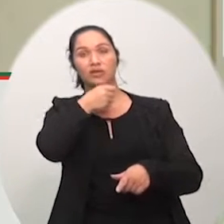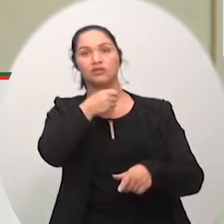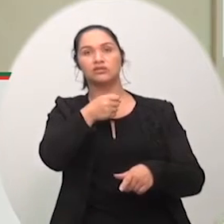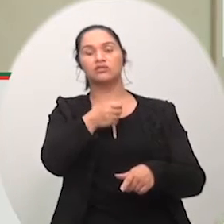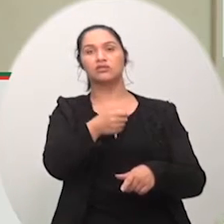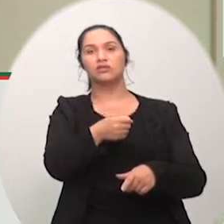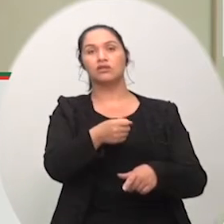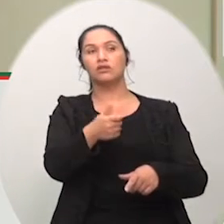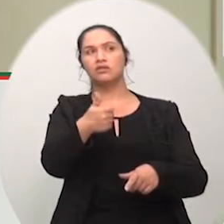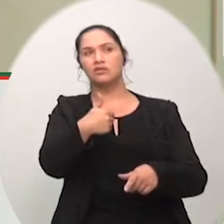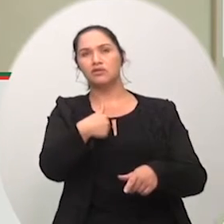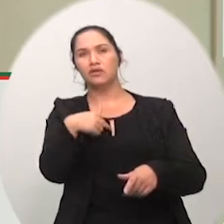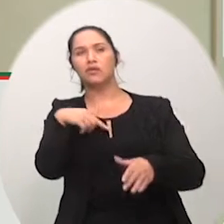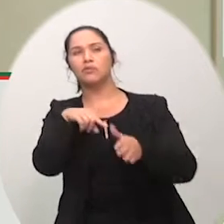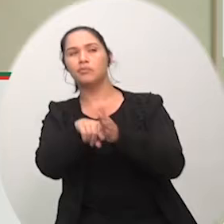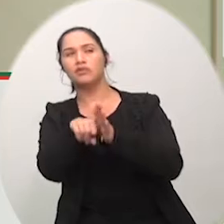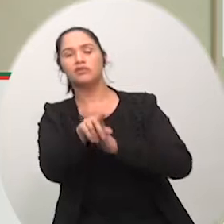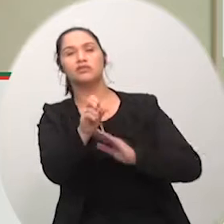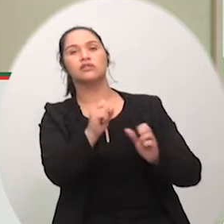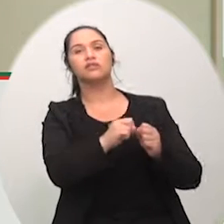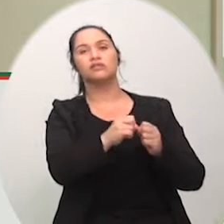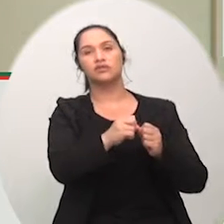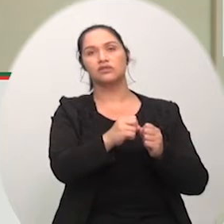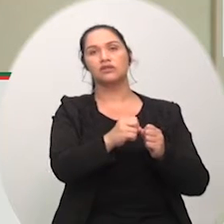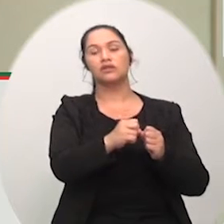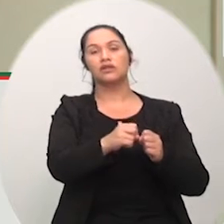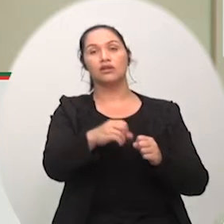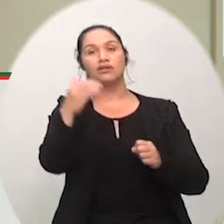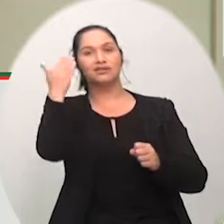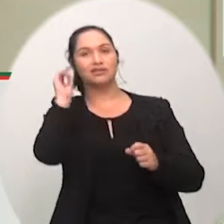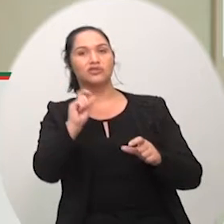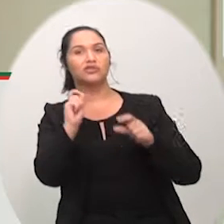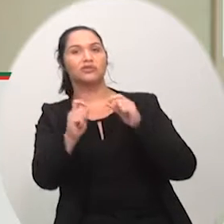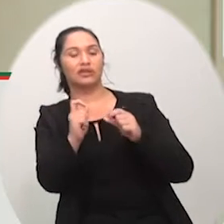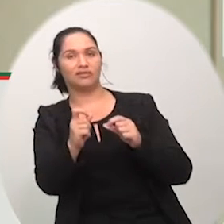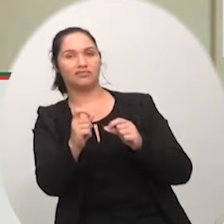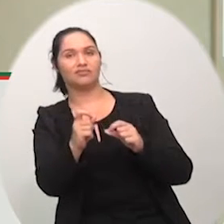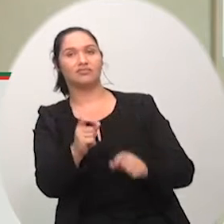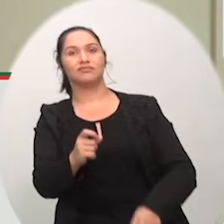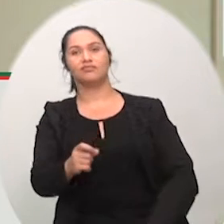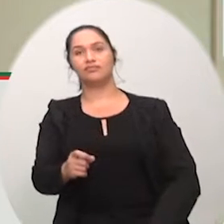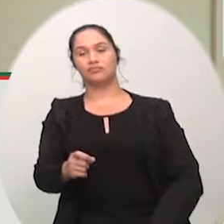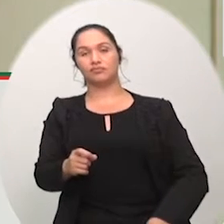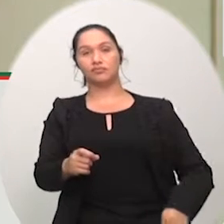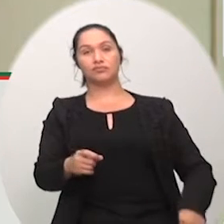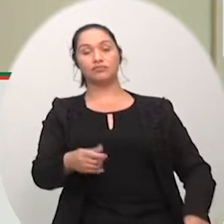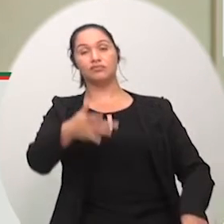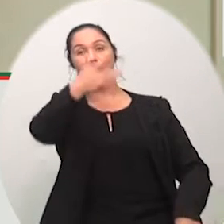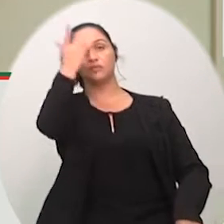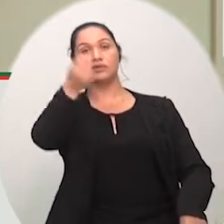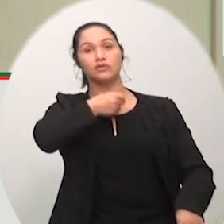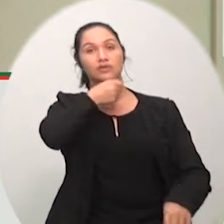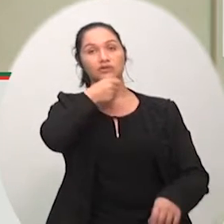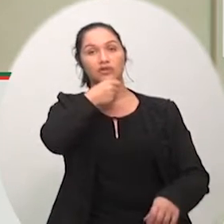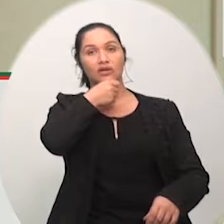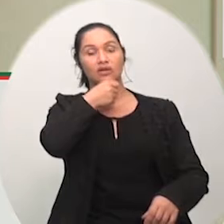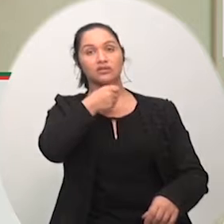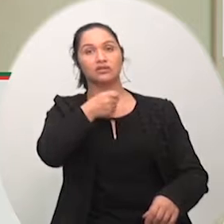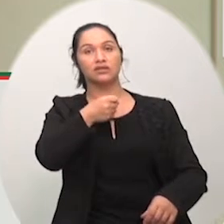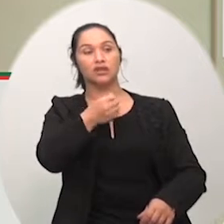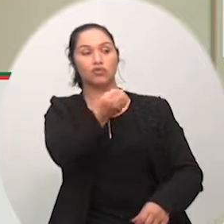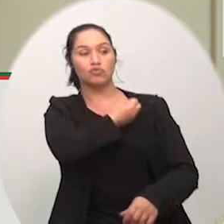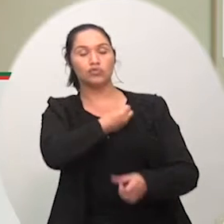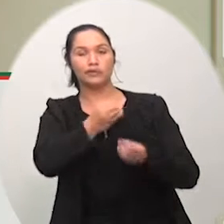a gente chegou à conclusão de que uma grande parcela são o que a gente poderia chamar de analfabetos funcionais eles